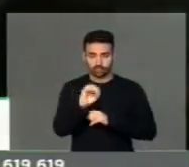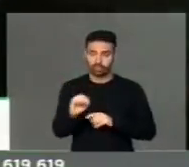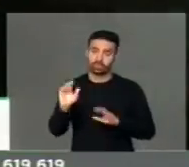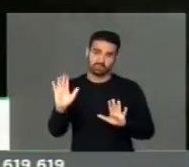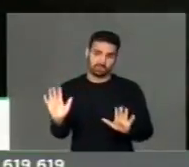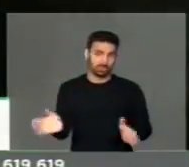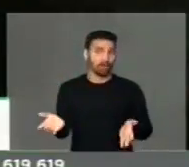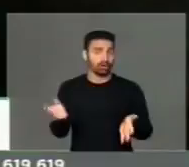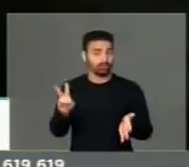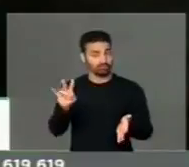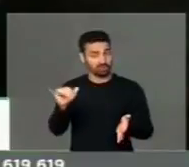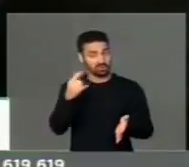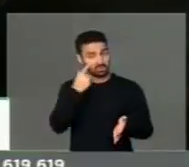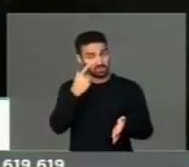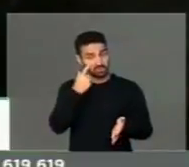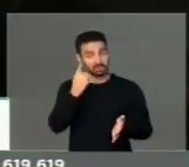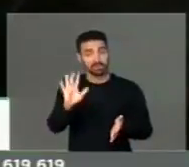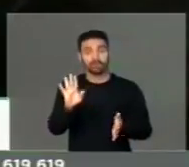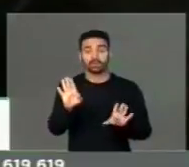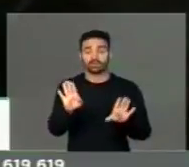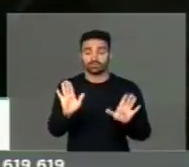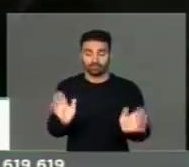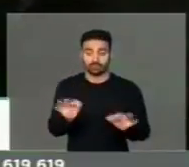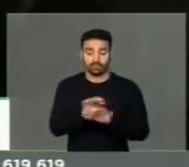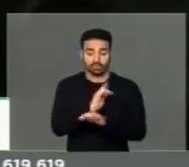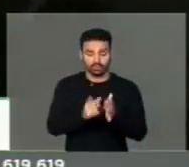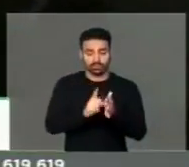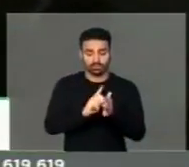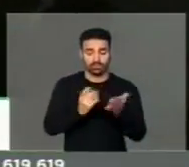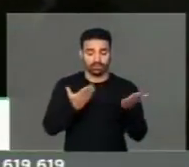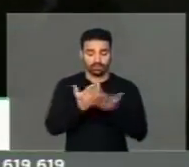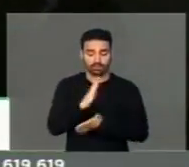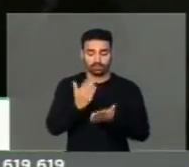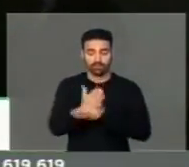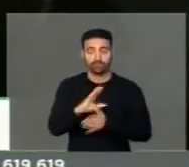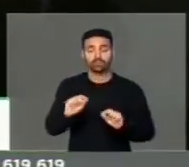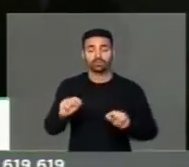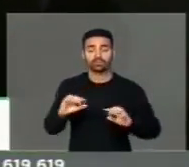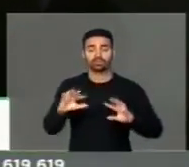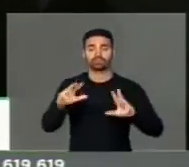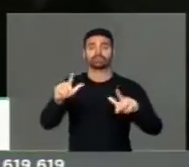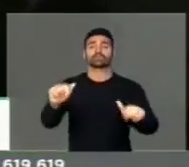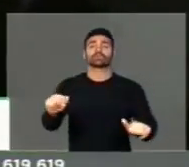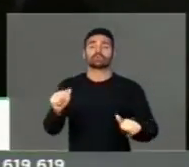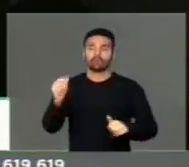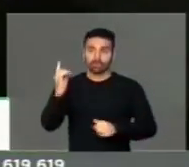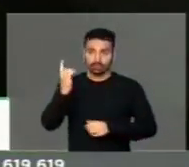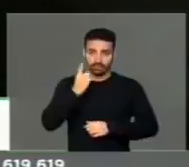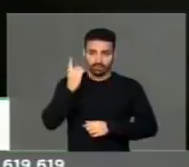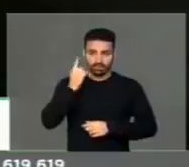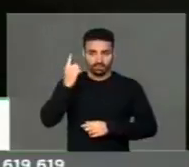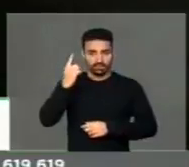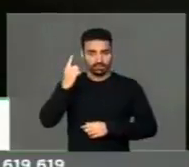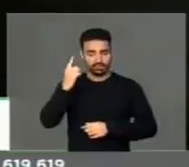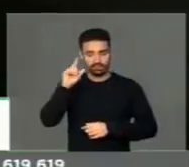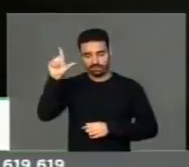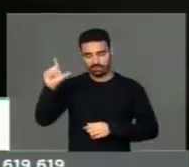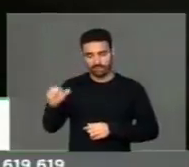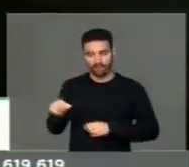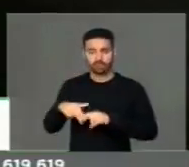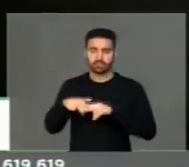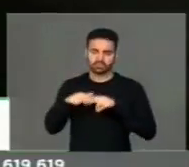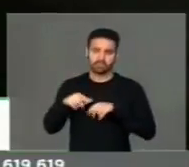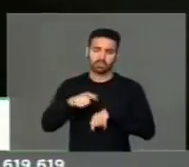o próximo mês de outubro, mas aonde nós já tivemos uma aprovação de todo o parlamento italiano. Então é um momento de muita